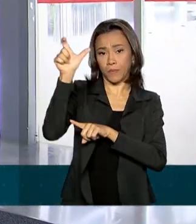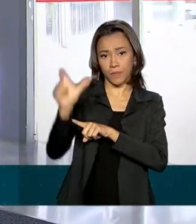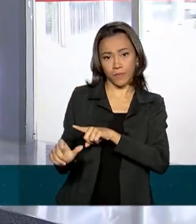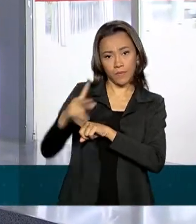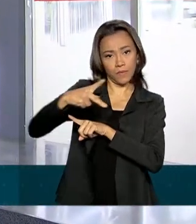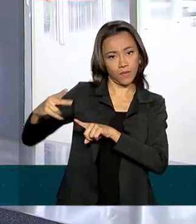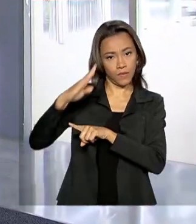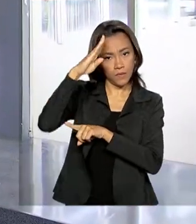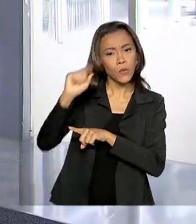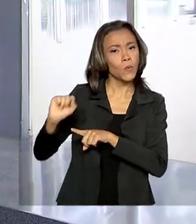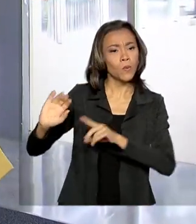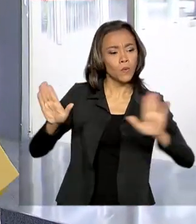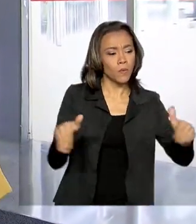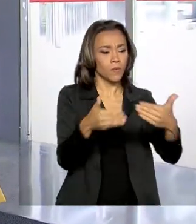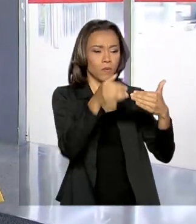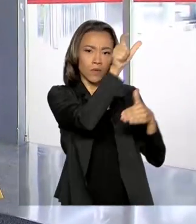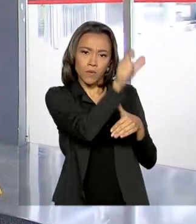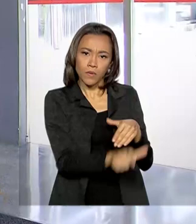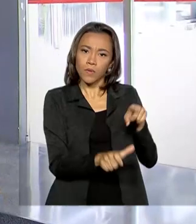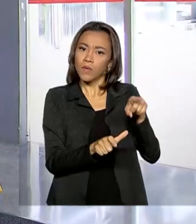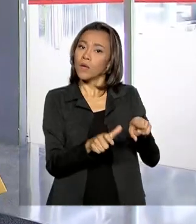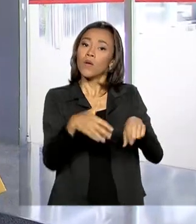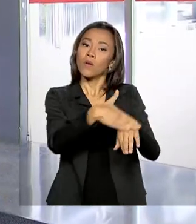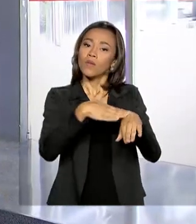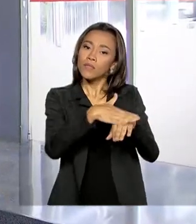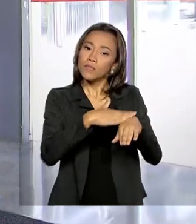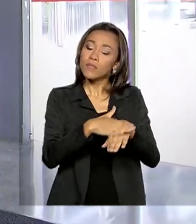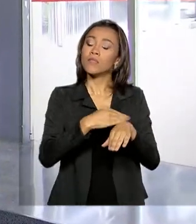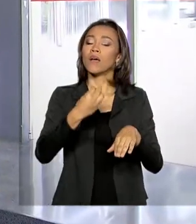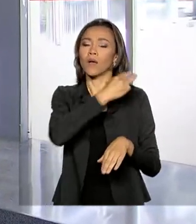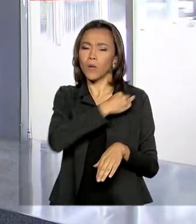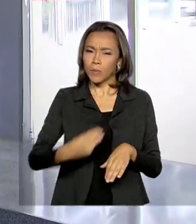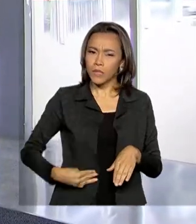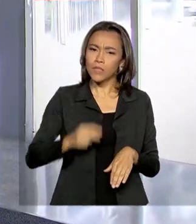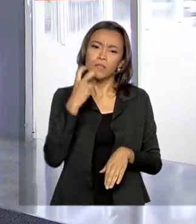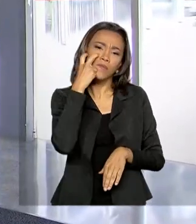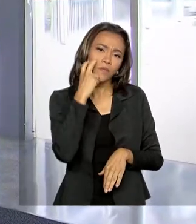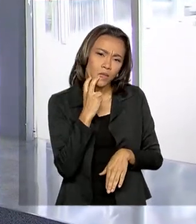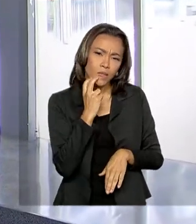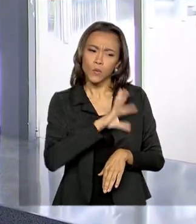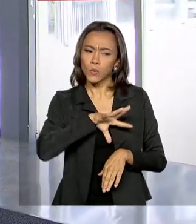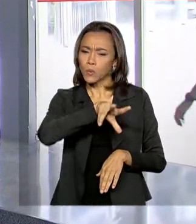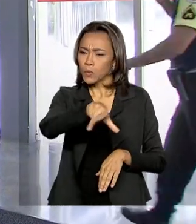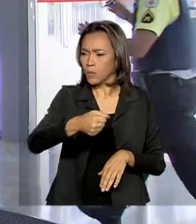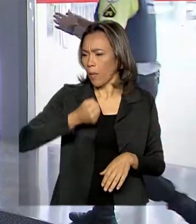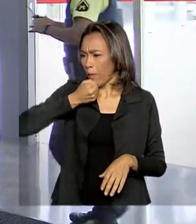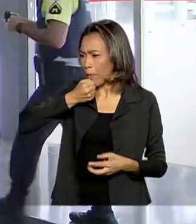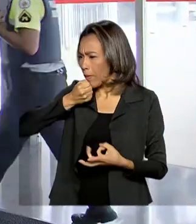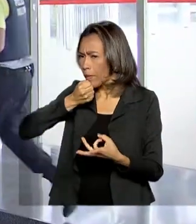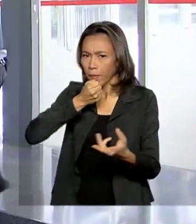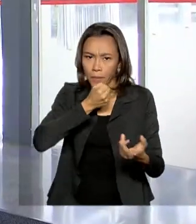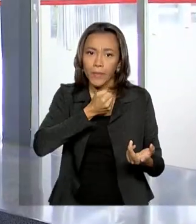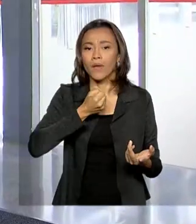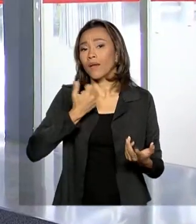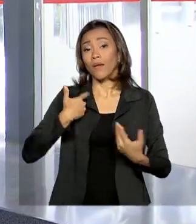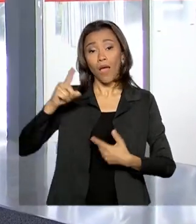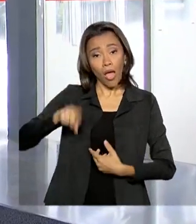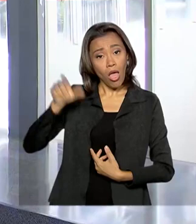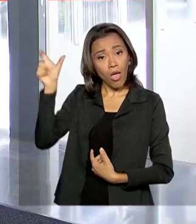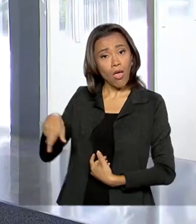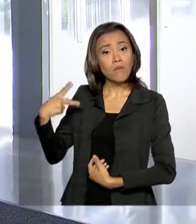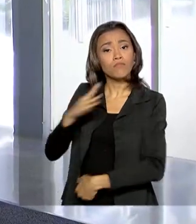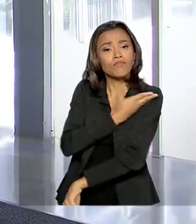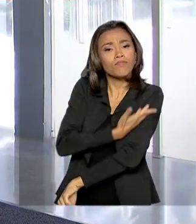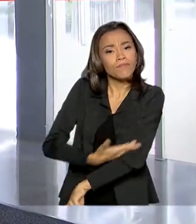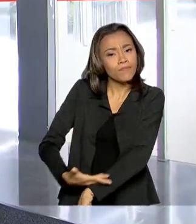falar com o ministro Bento Albuquerque. A movimentação por aqui já é bem grande, toda a imprensa, a segurança. E esse já é um costume do presidente Jair Bolsonaro,